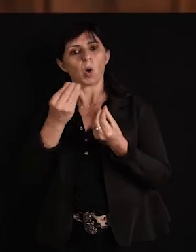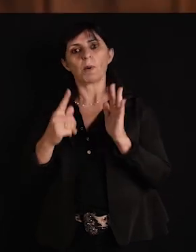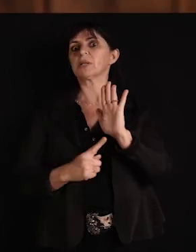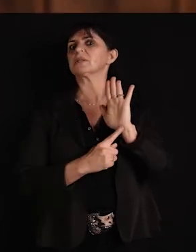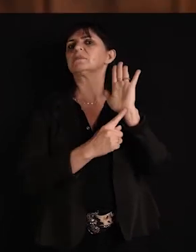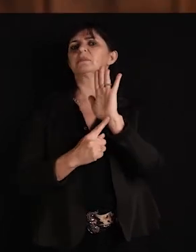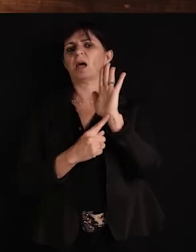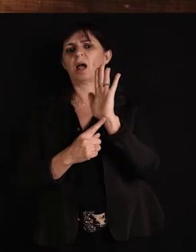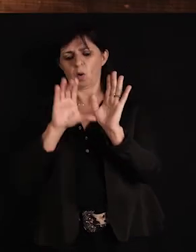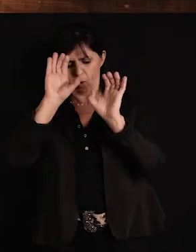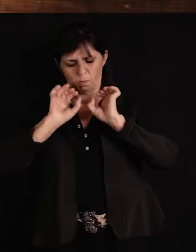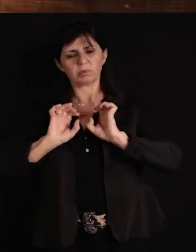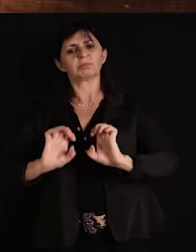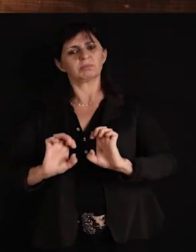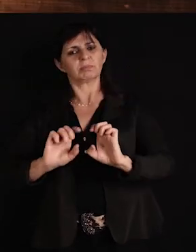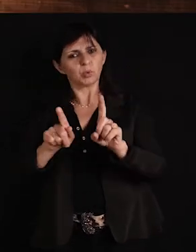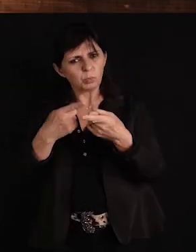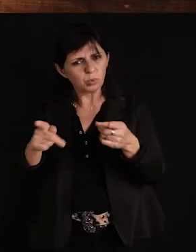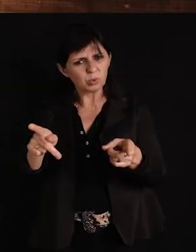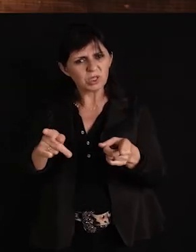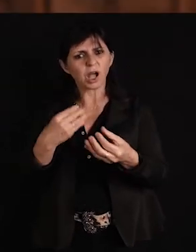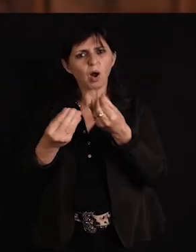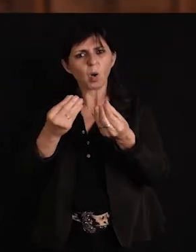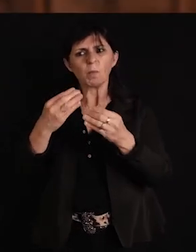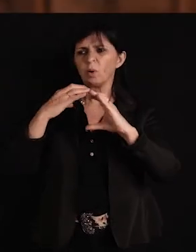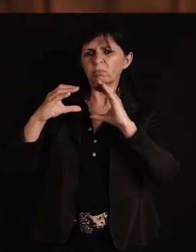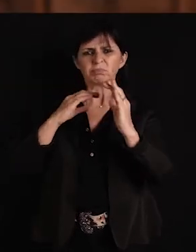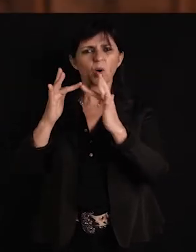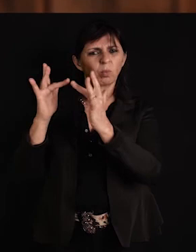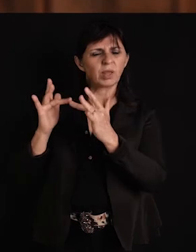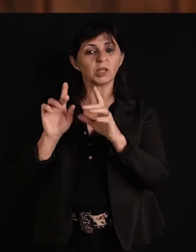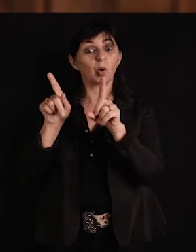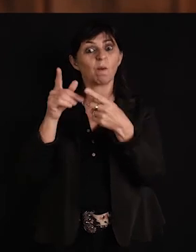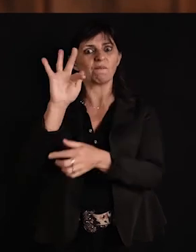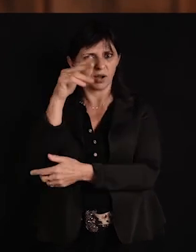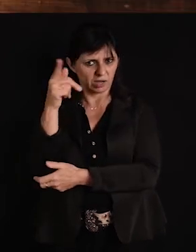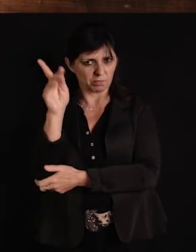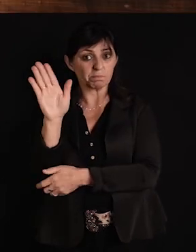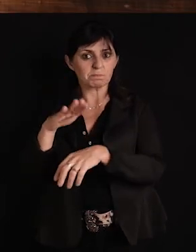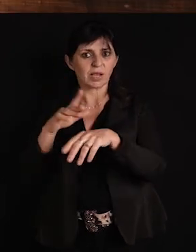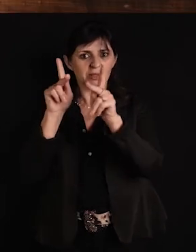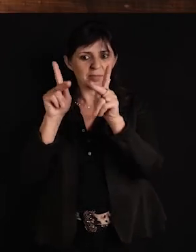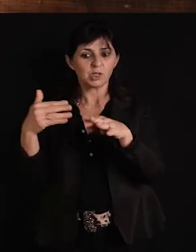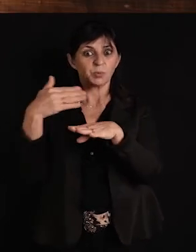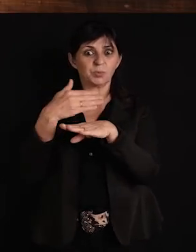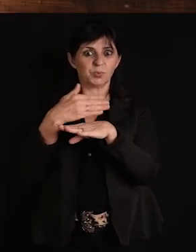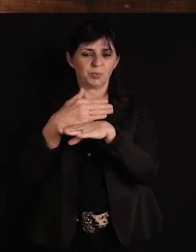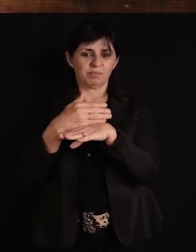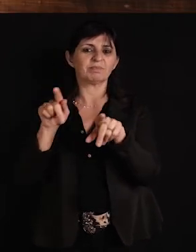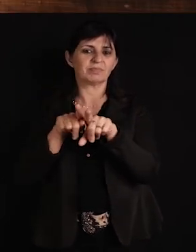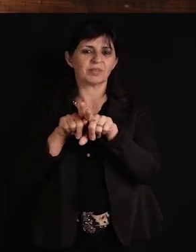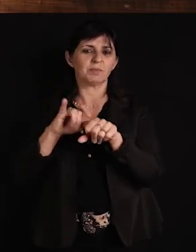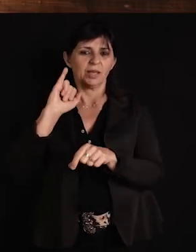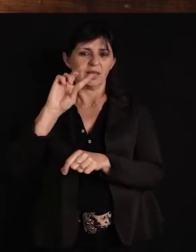A interagir com os fãs Me ensinaram tudo o que eu sei E agora está chegando mais gente nova aí Que é o Ivanzinho, o João Pedro também Que a